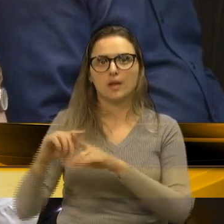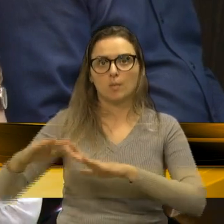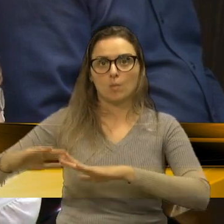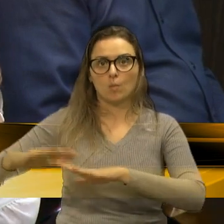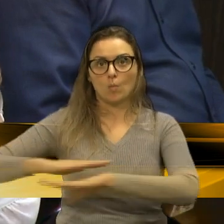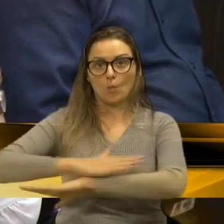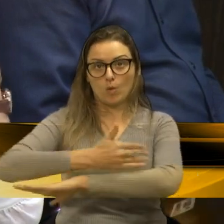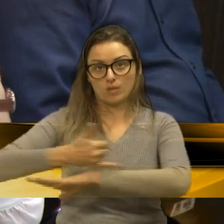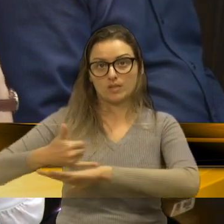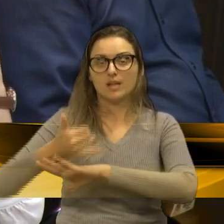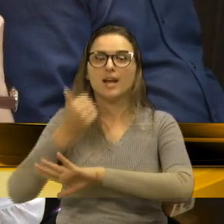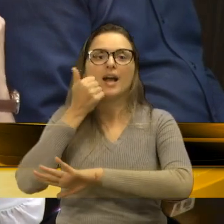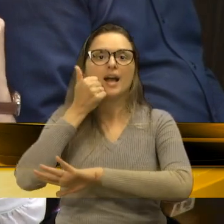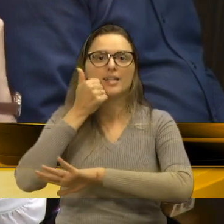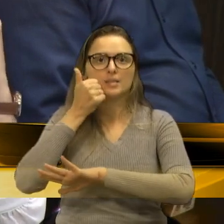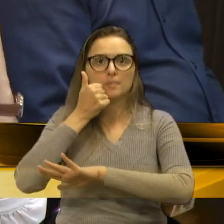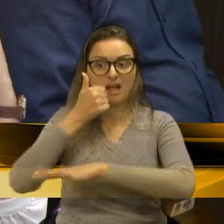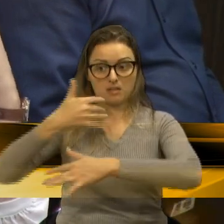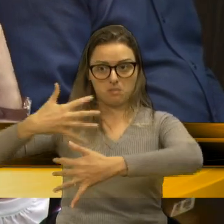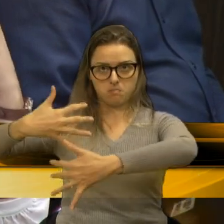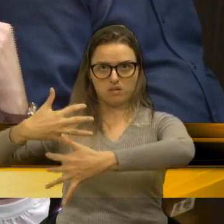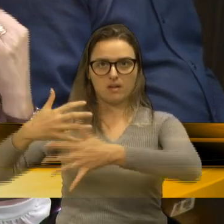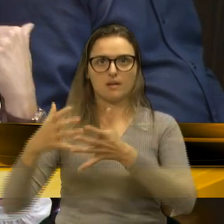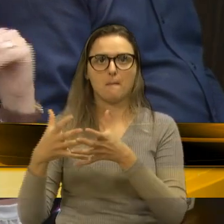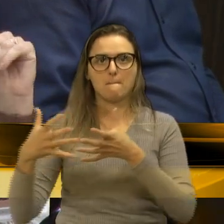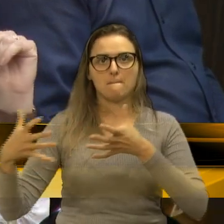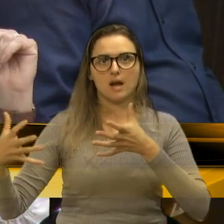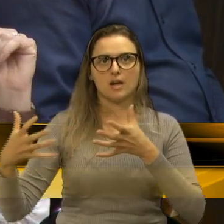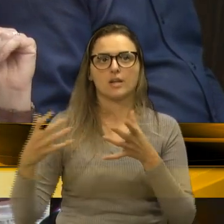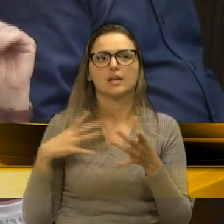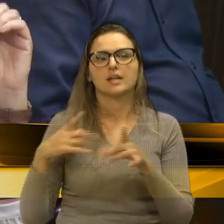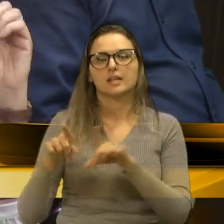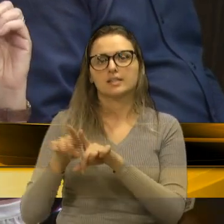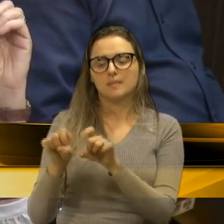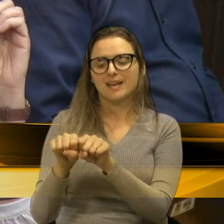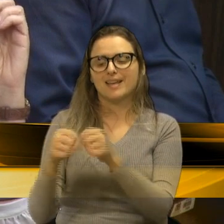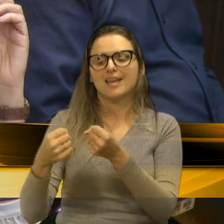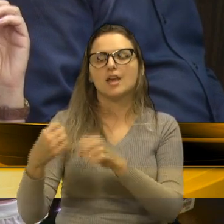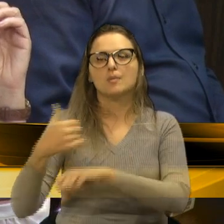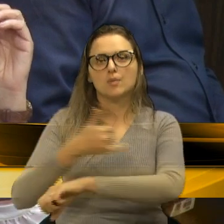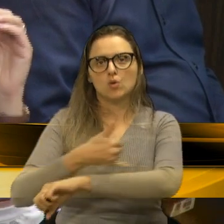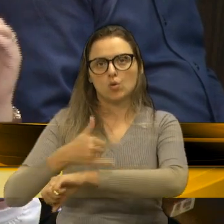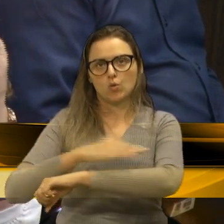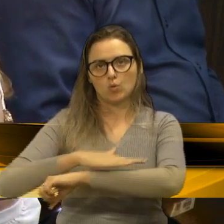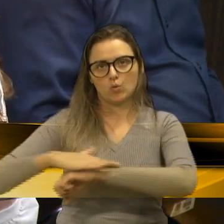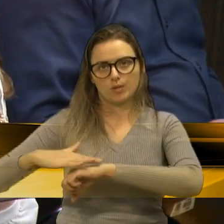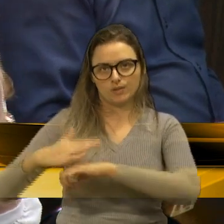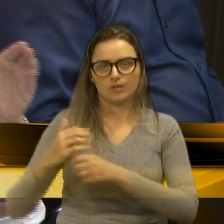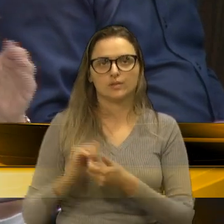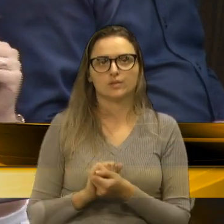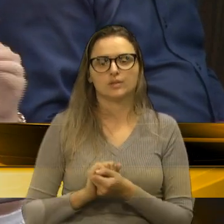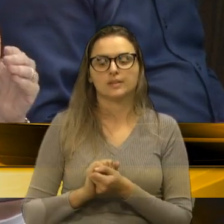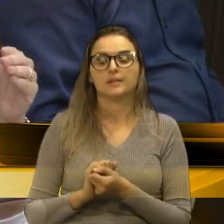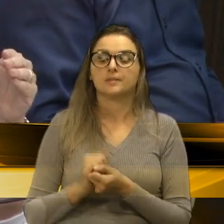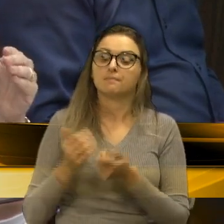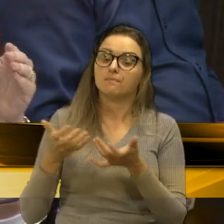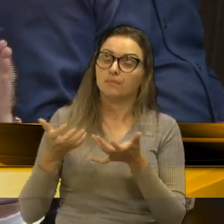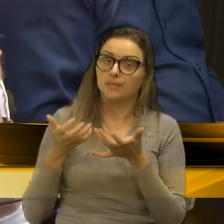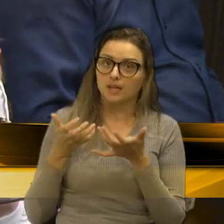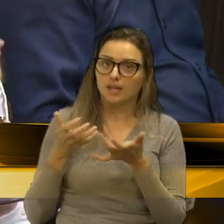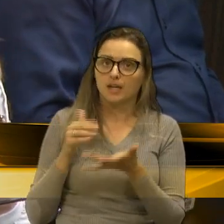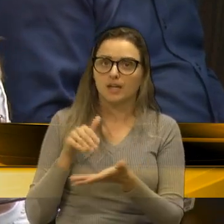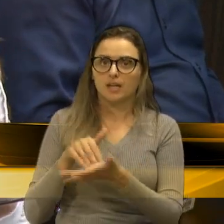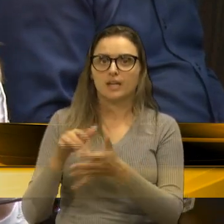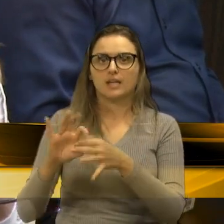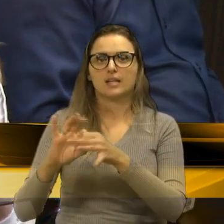pedras que caíram seriam muito grandes, e chegaram a comprometer o asfalto. Eles prevêem a